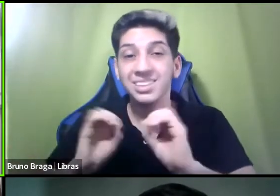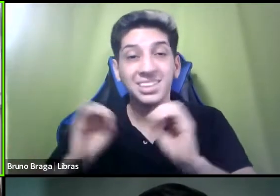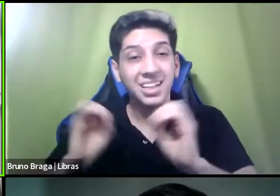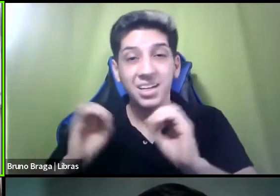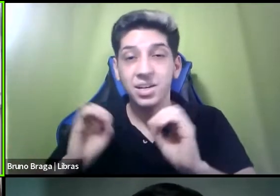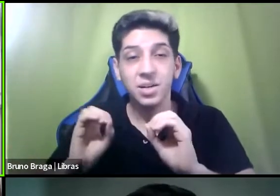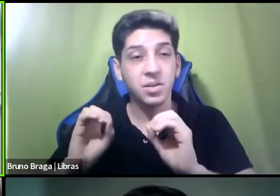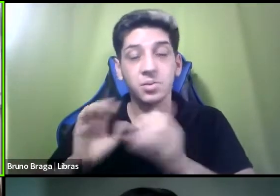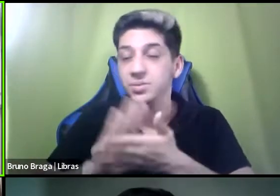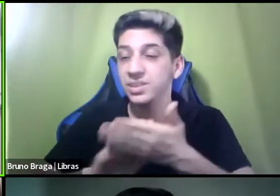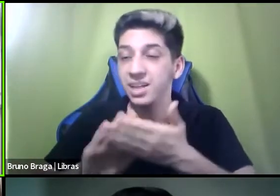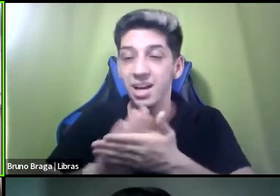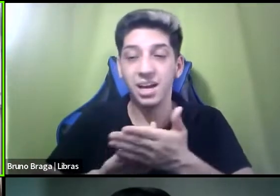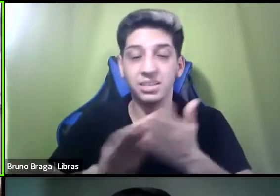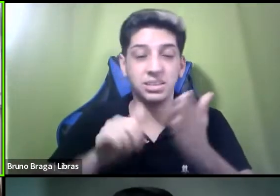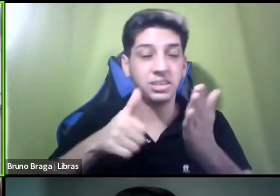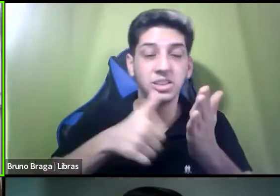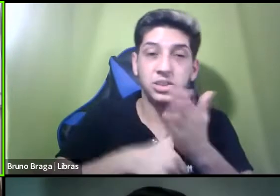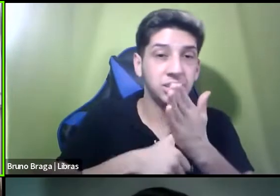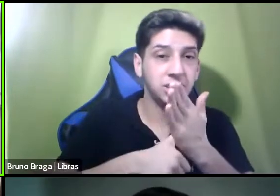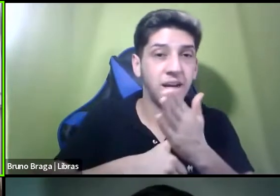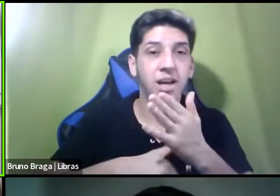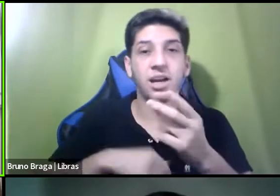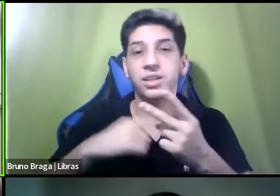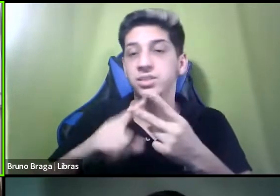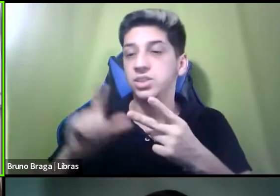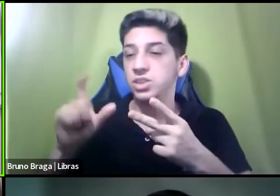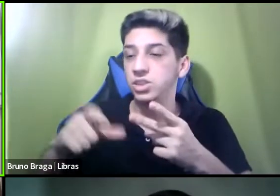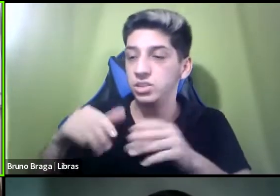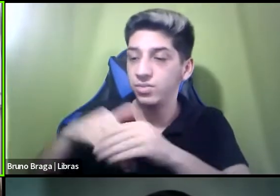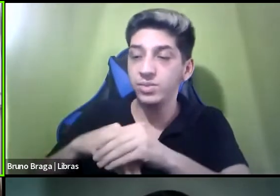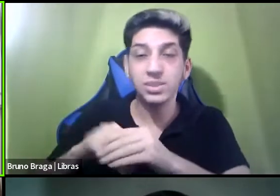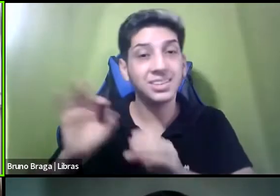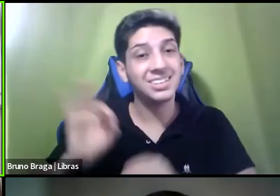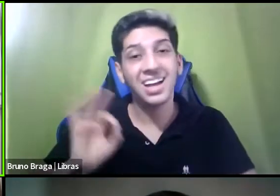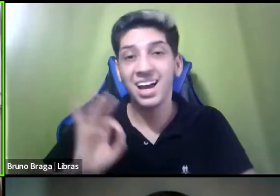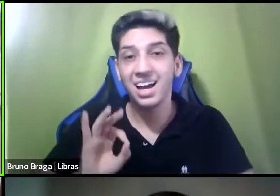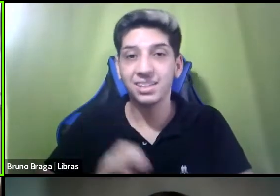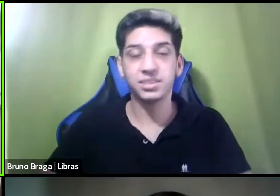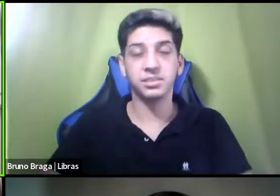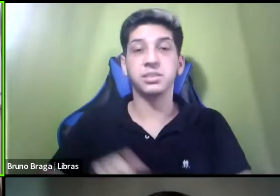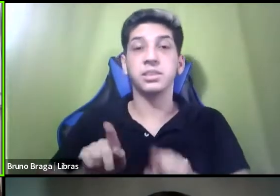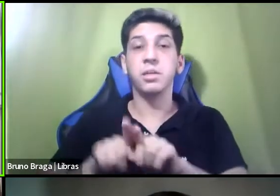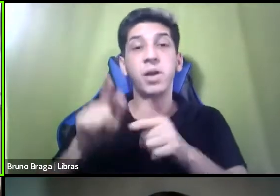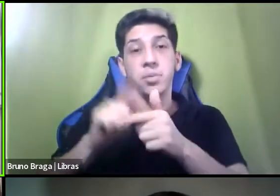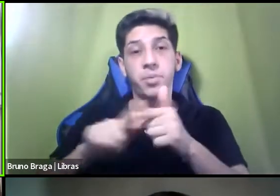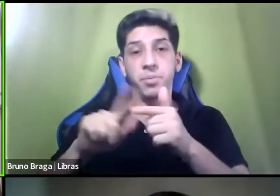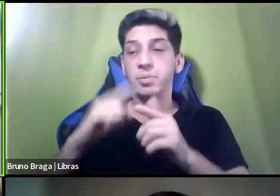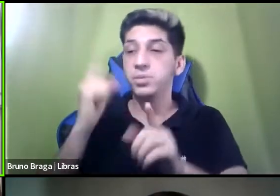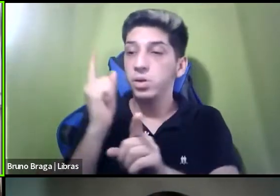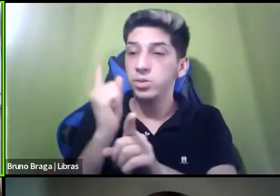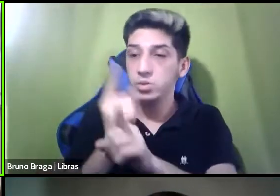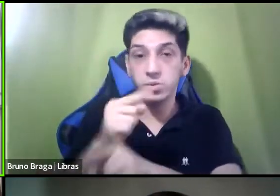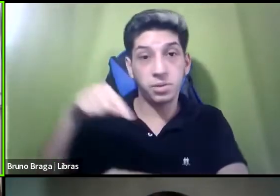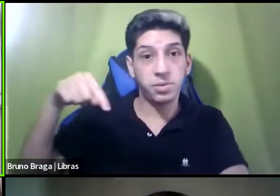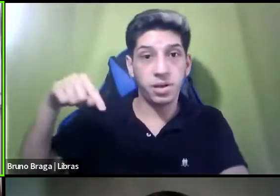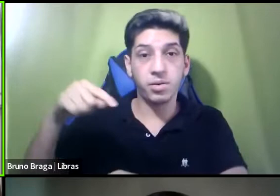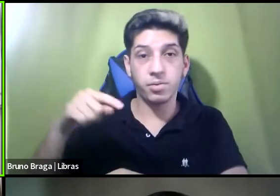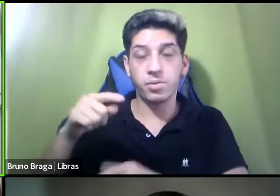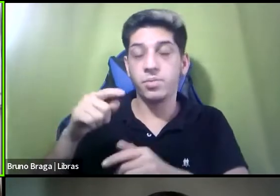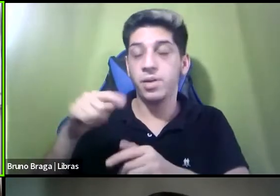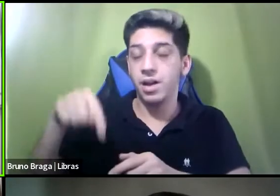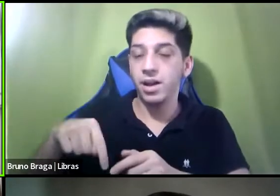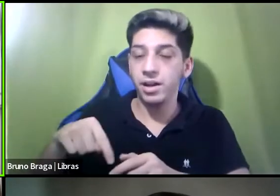nem documento de identidade e um dos problemas detectados pelo grupo de trabalho do CNJ que você